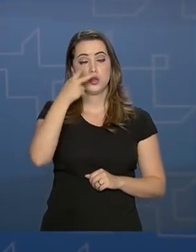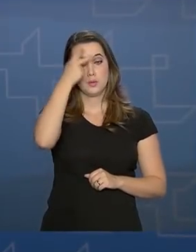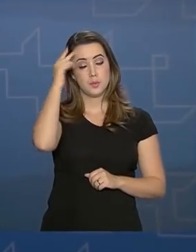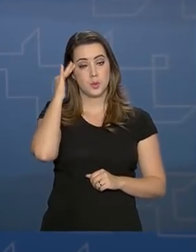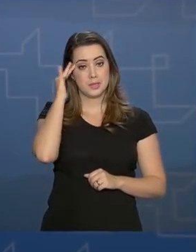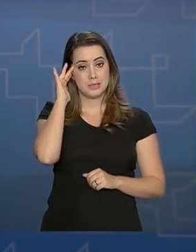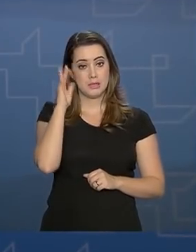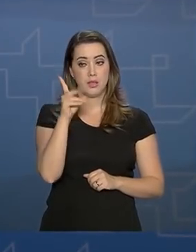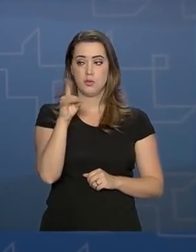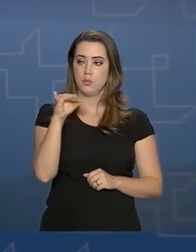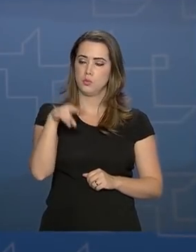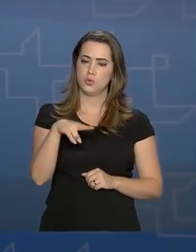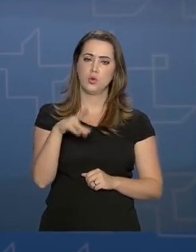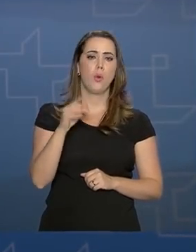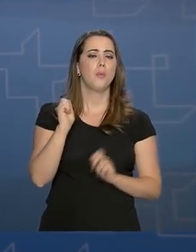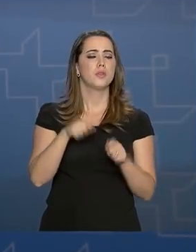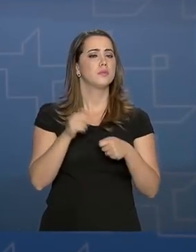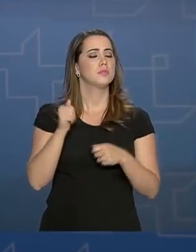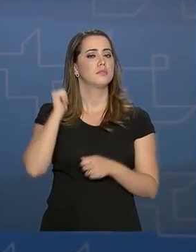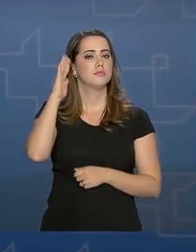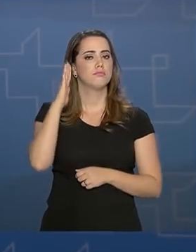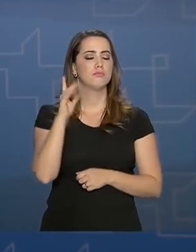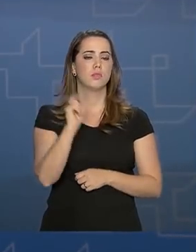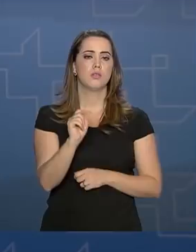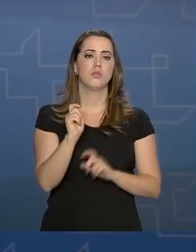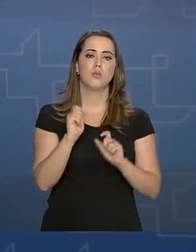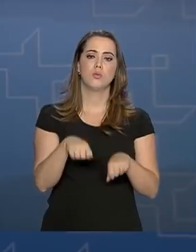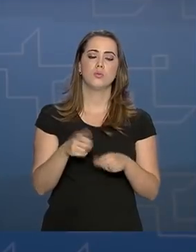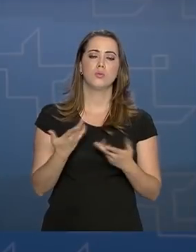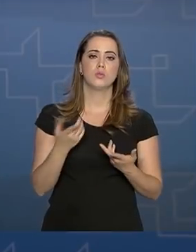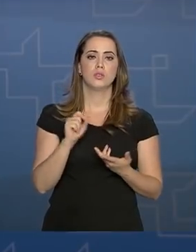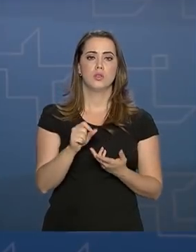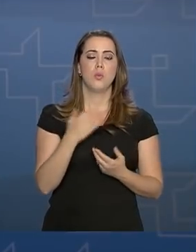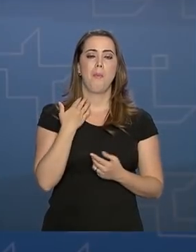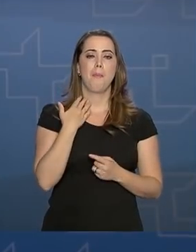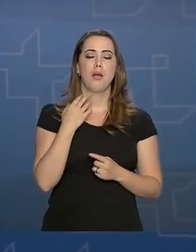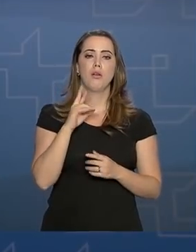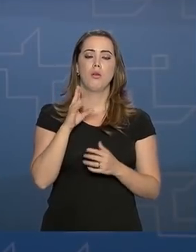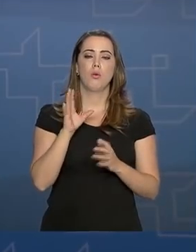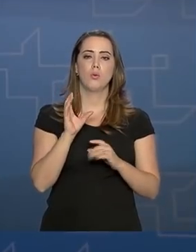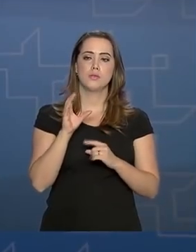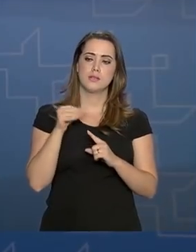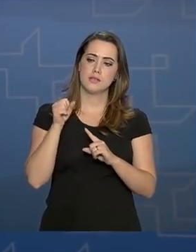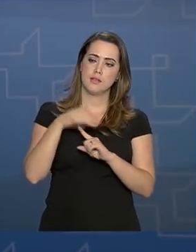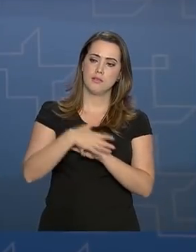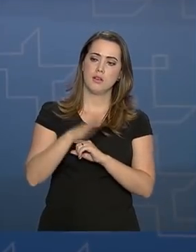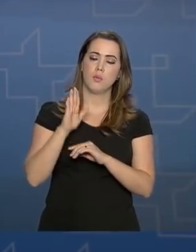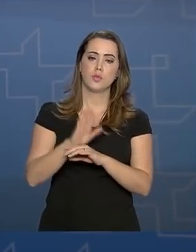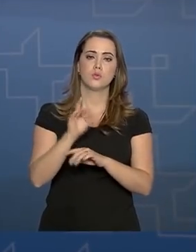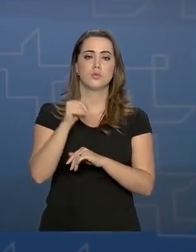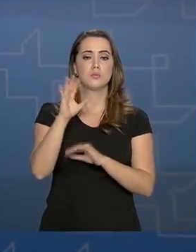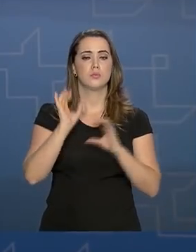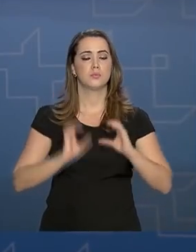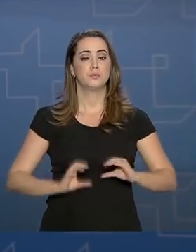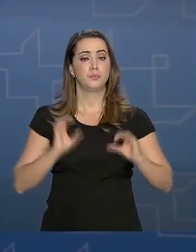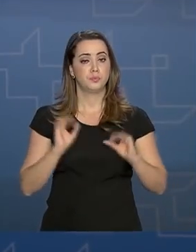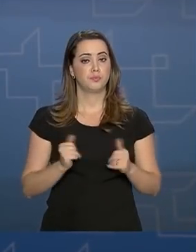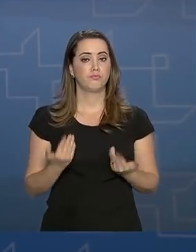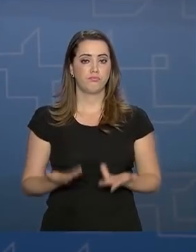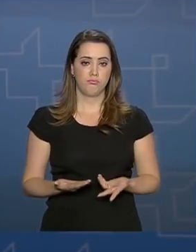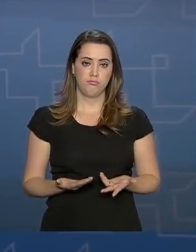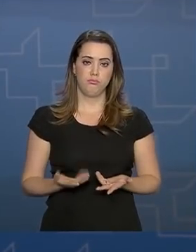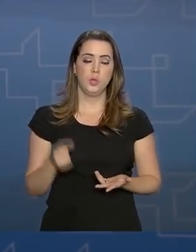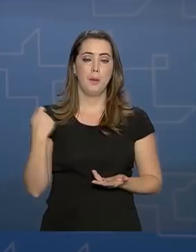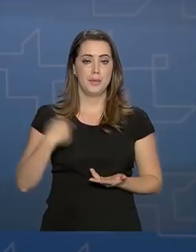o DIN como uma possibilidade a mais, uma forma do Banco Central estar mais próximo de auxiliar o cidadão. De